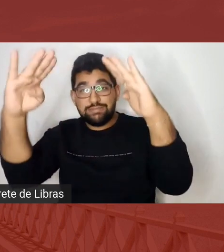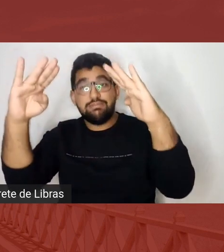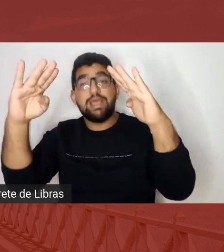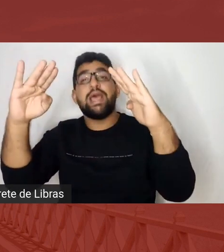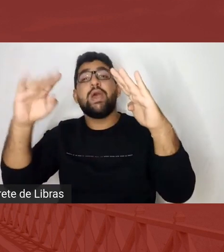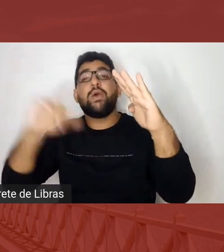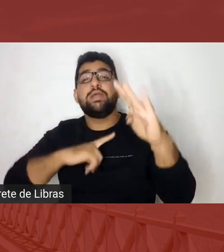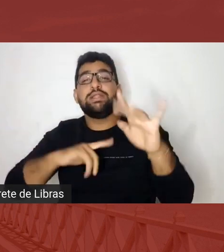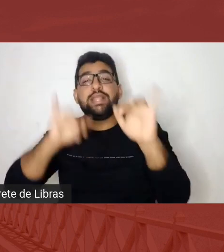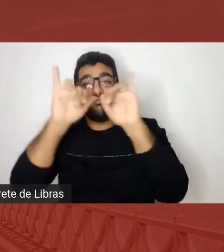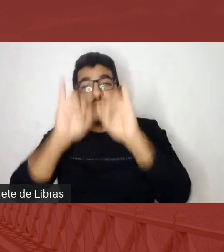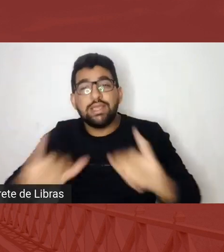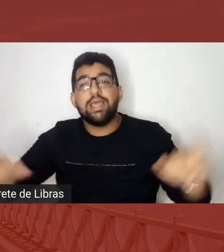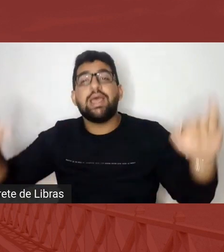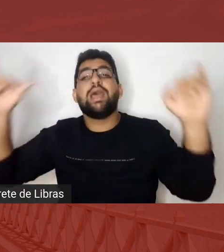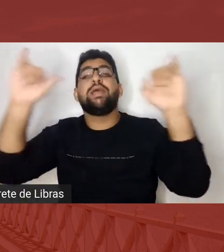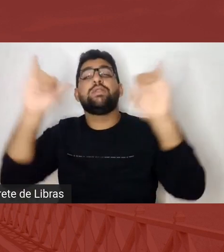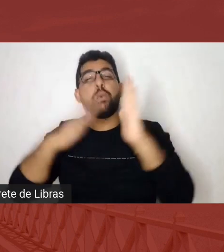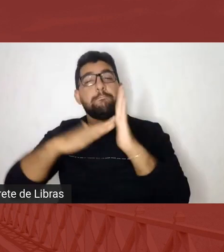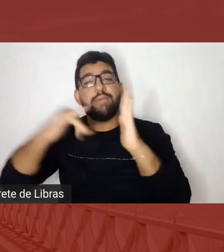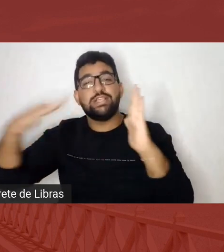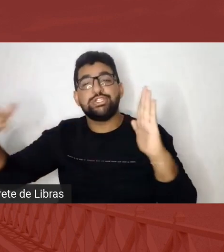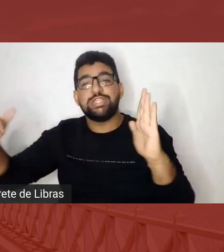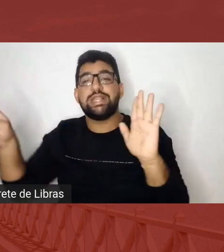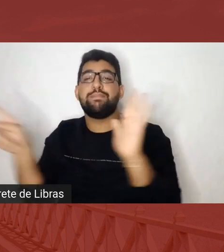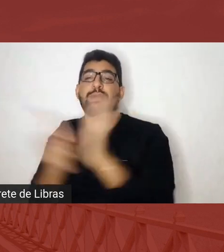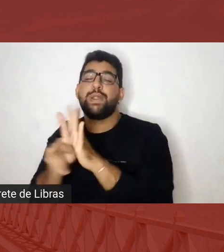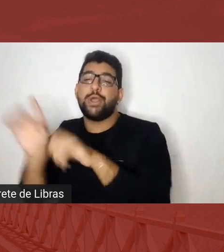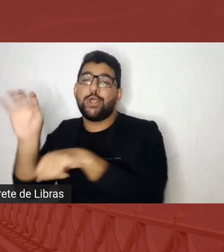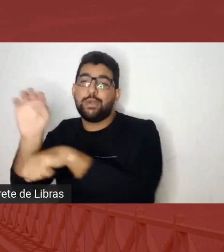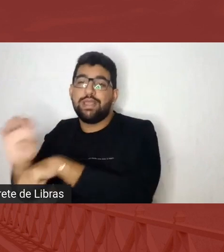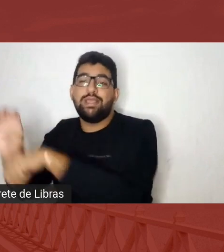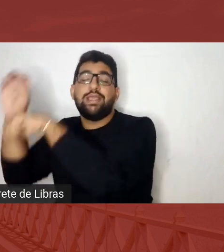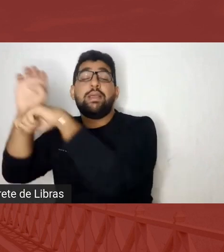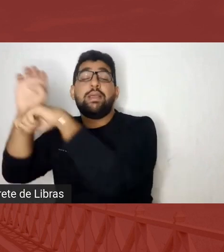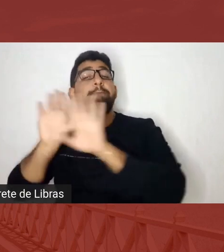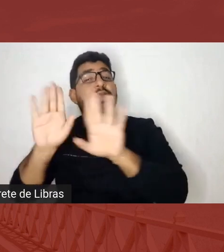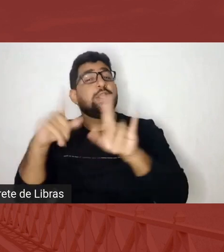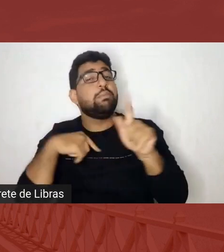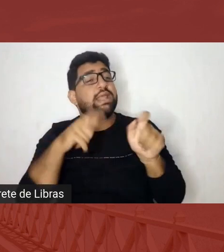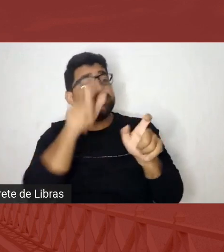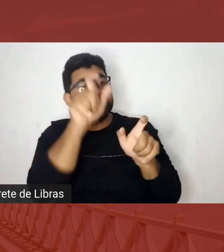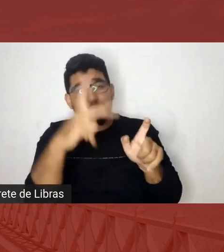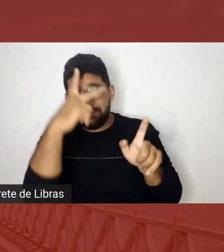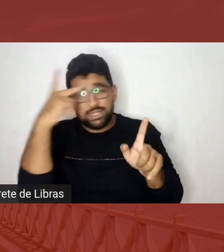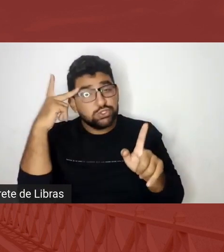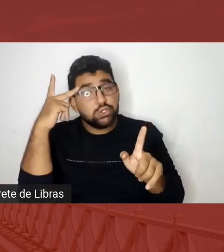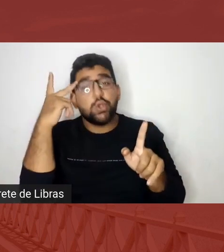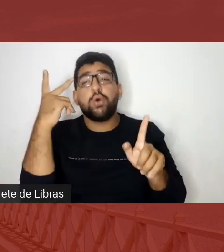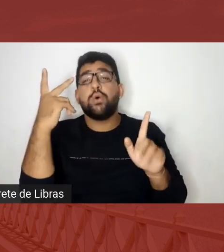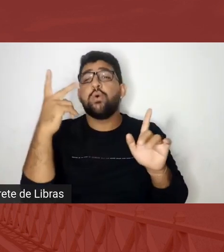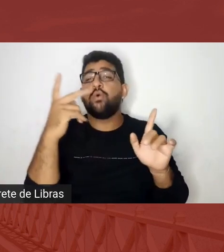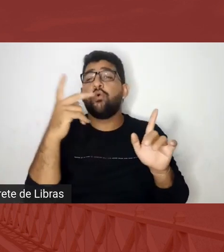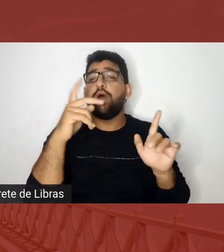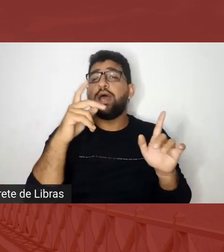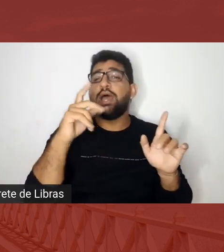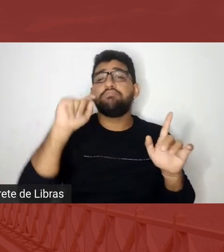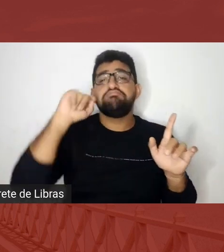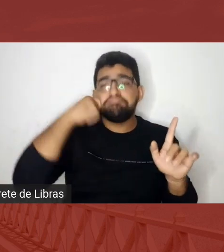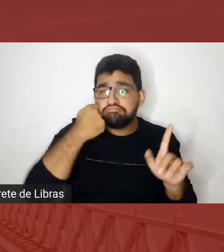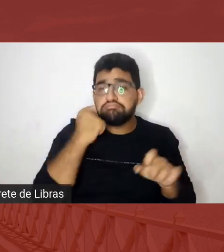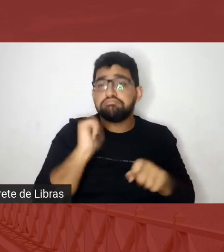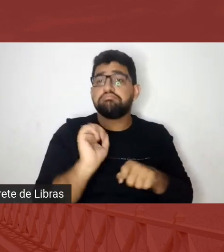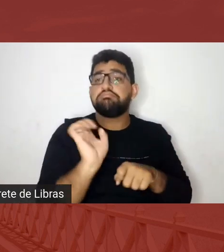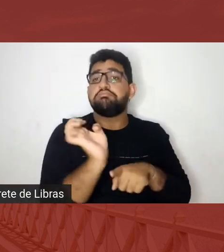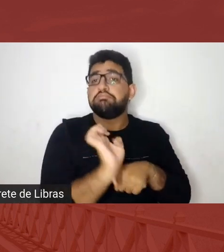eurocentrada eu preciso entender o preto gays mas eu preciso que cada vez mais e respeitar esse preto gays eu preciso que cada